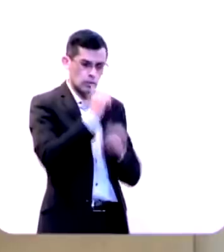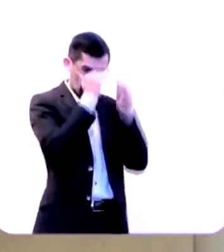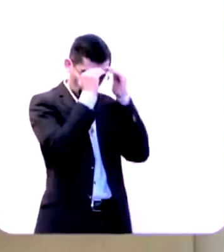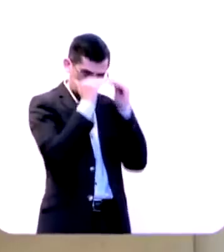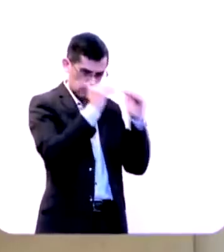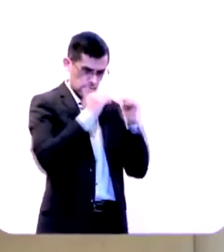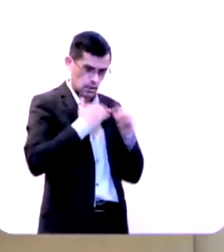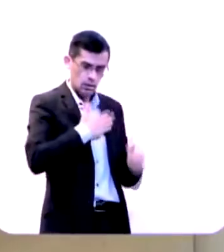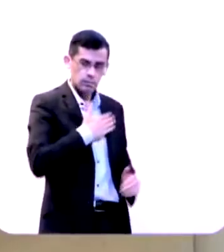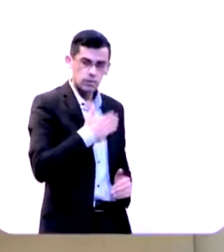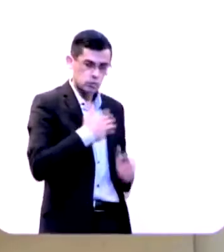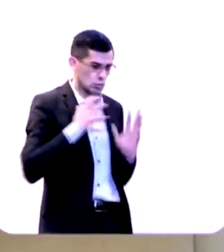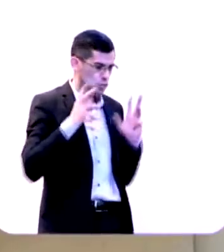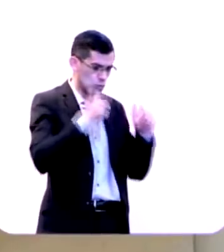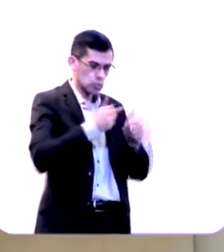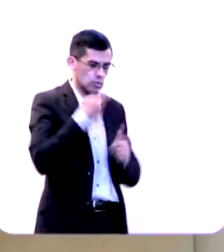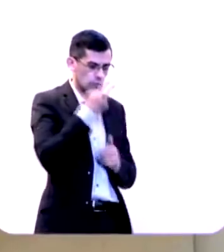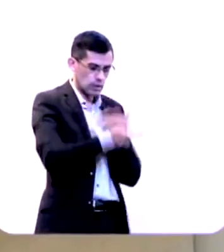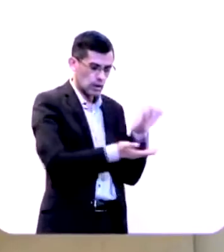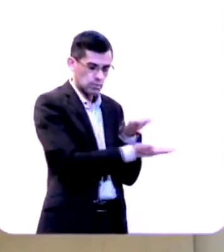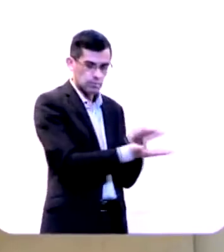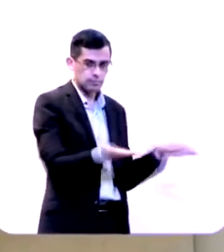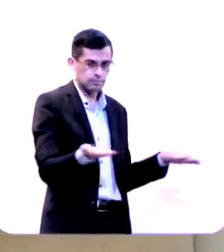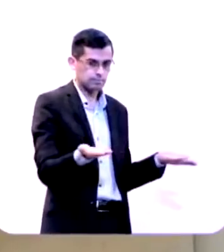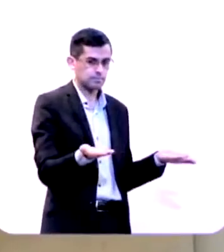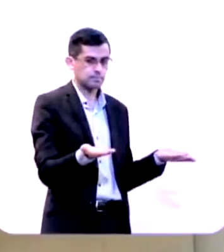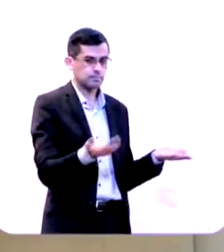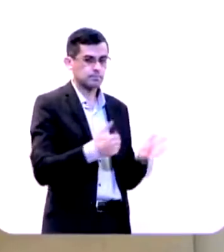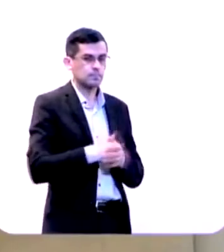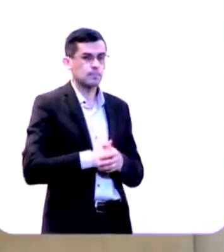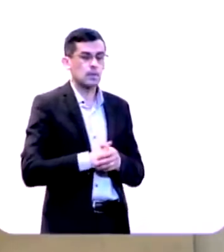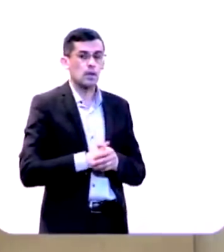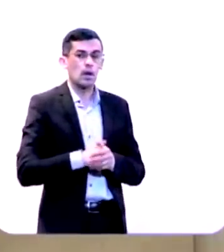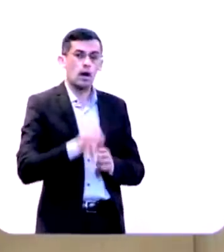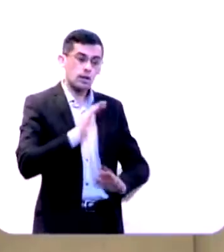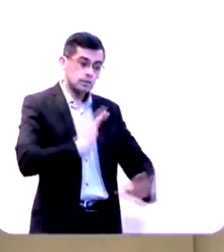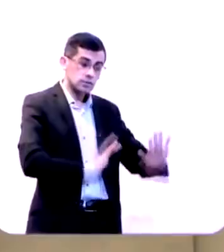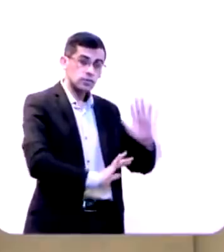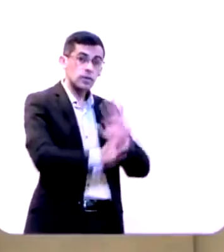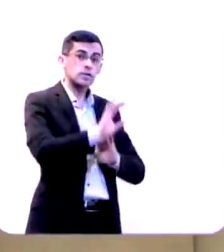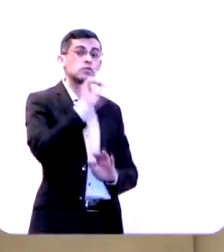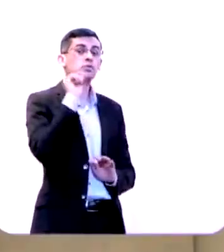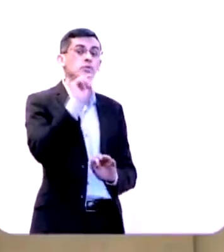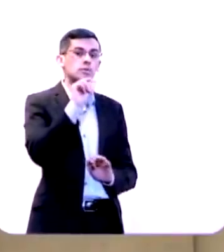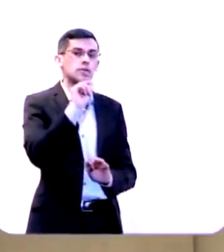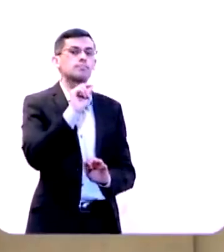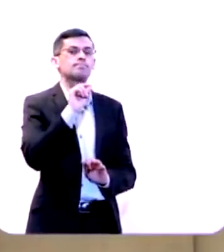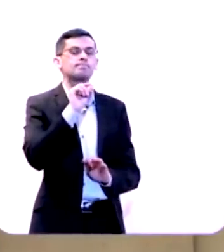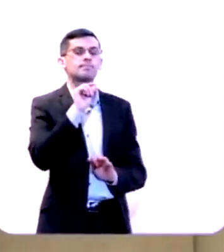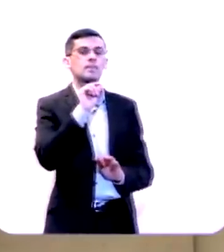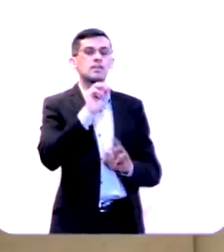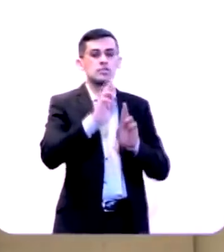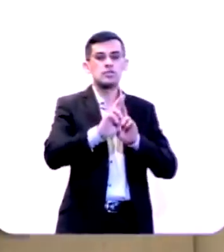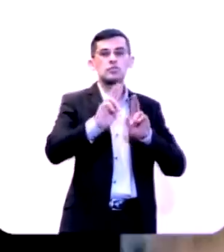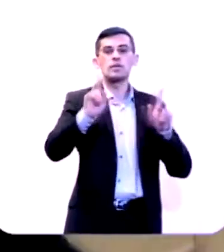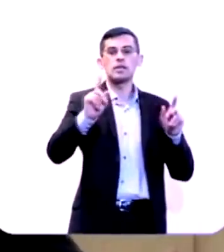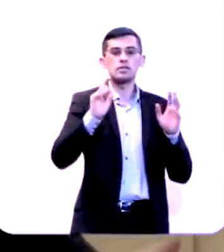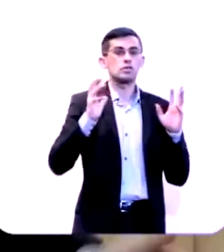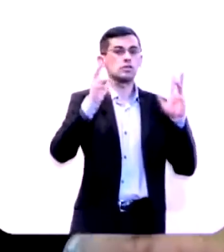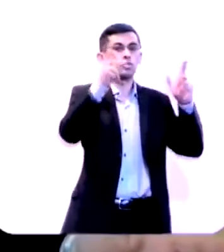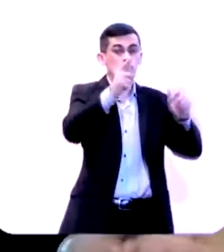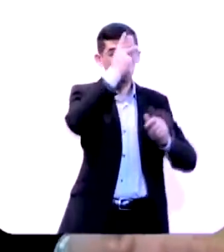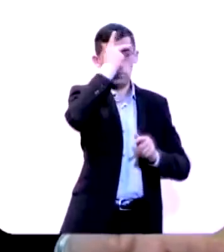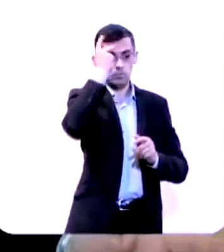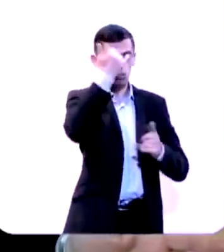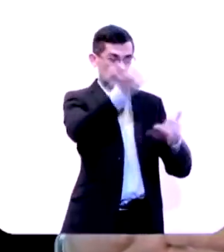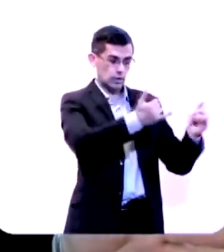obedecer tudo quanto eu lhe falar mesmo que isso seja diferente do que todo